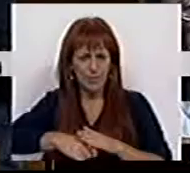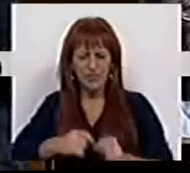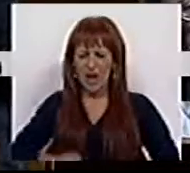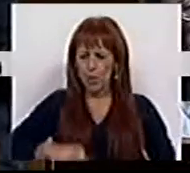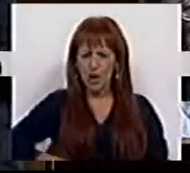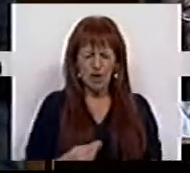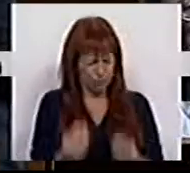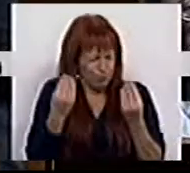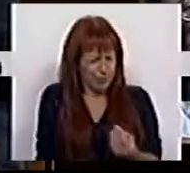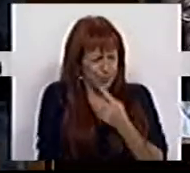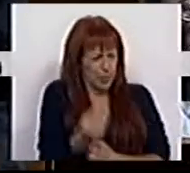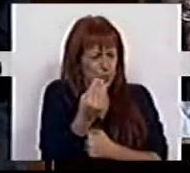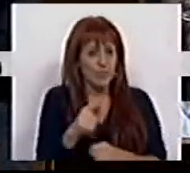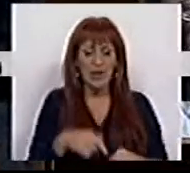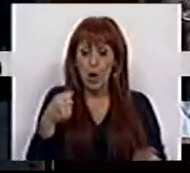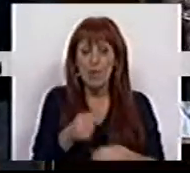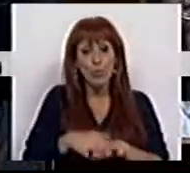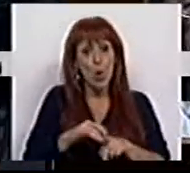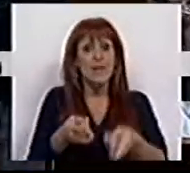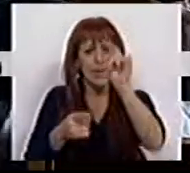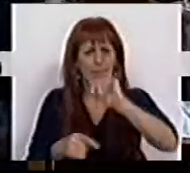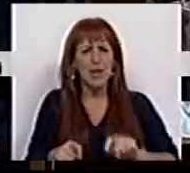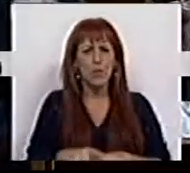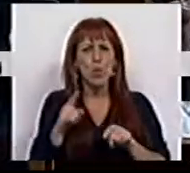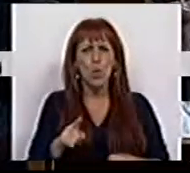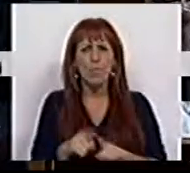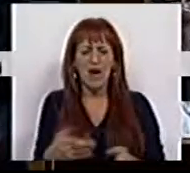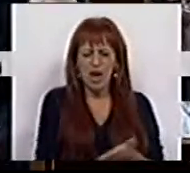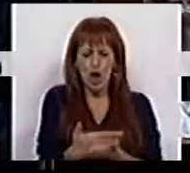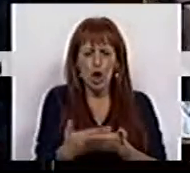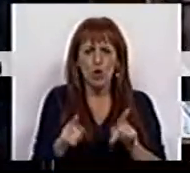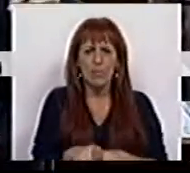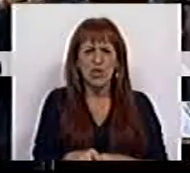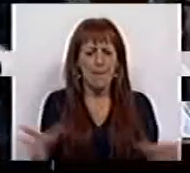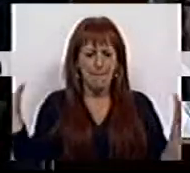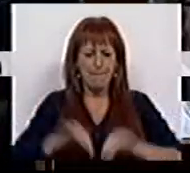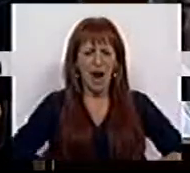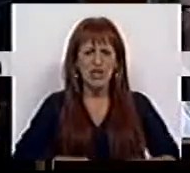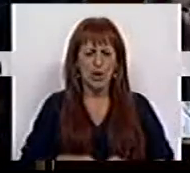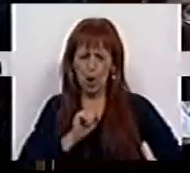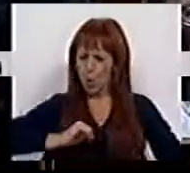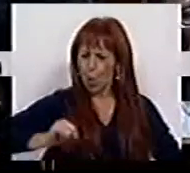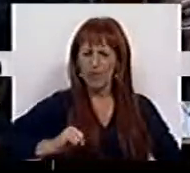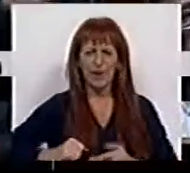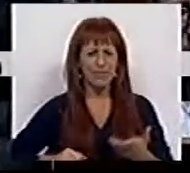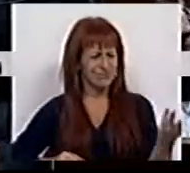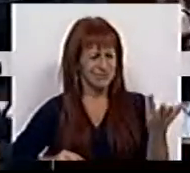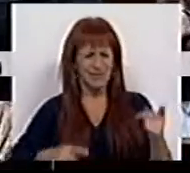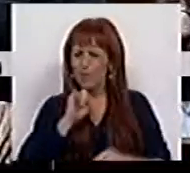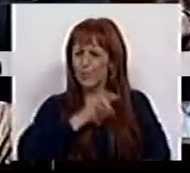enriquecimento injustificado e combater por isso também, por uma economia que seja mais contra esta